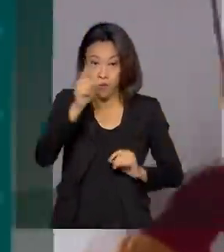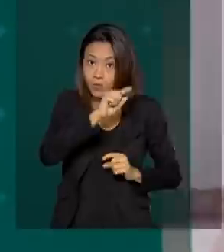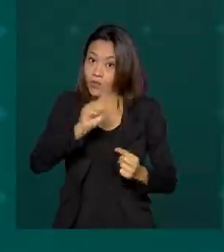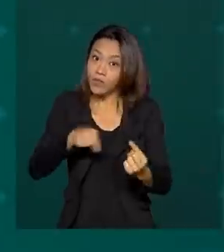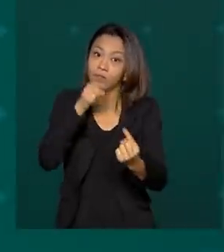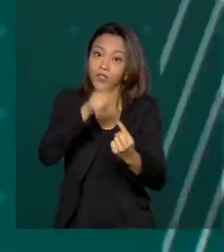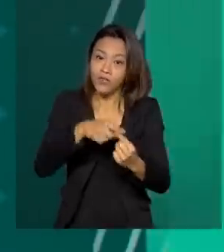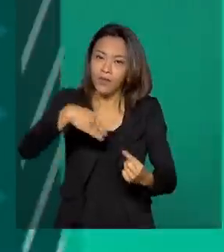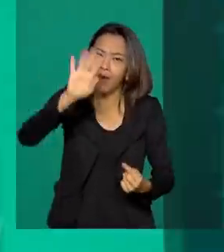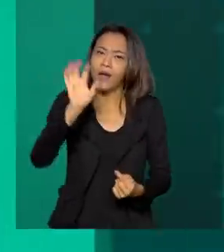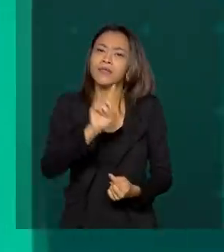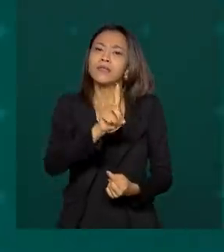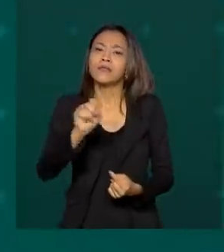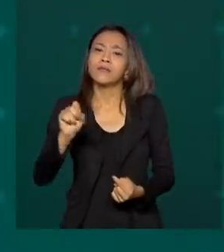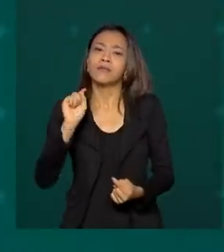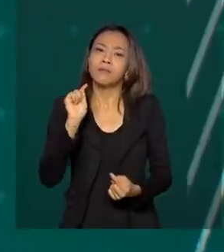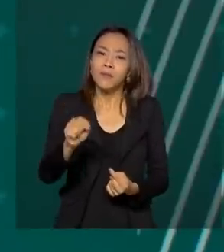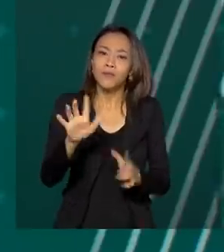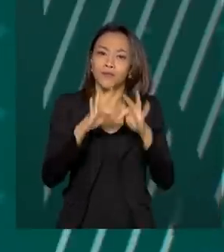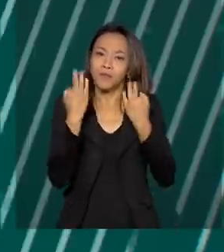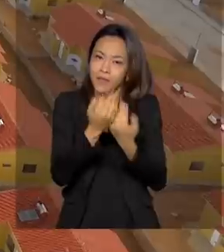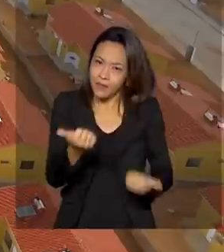famílias até o fim deste ano.